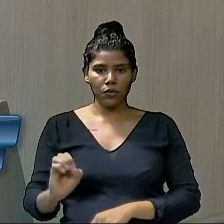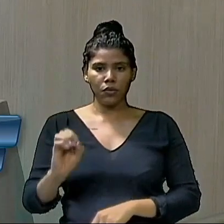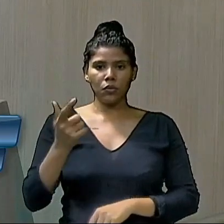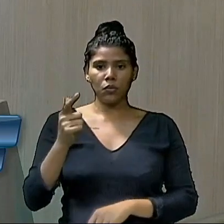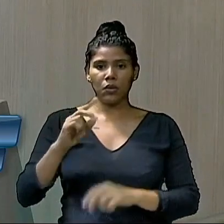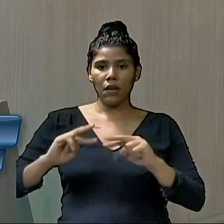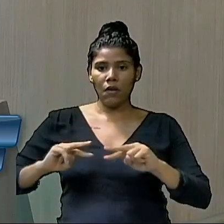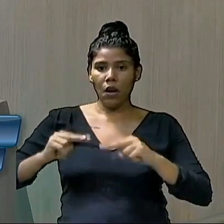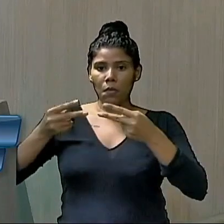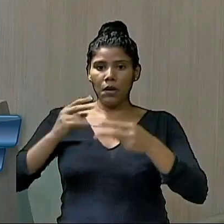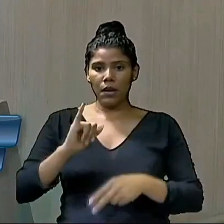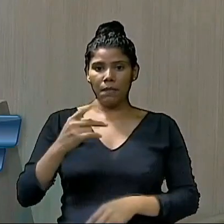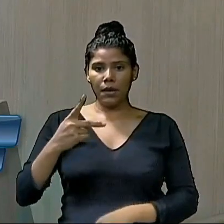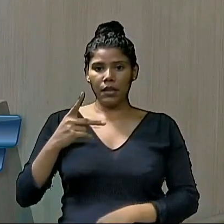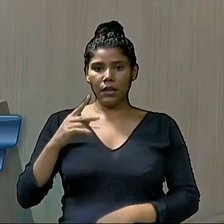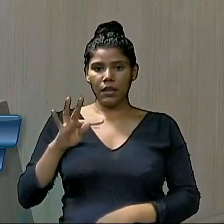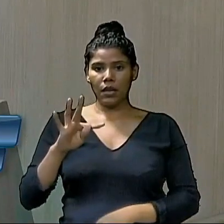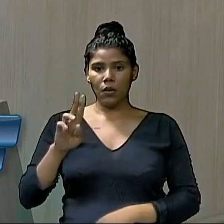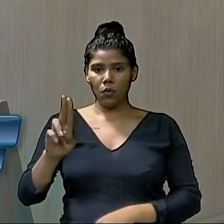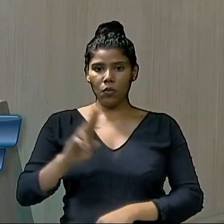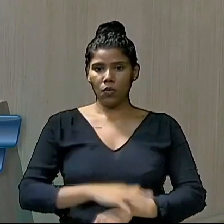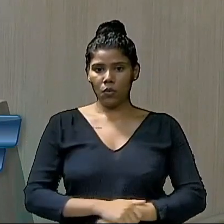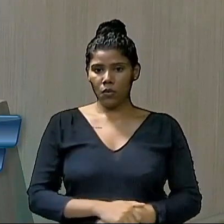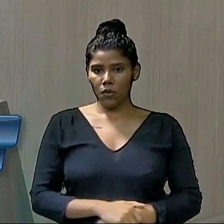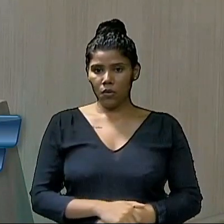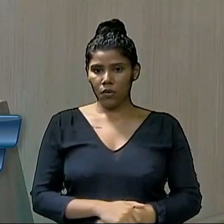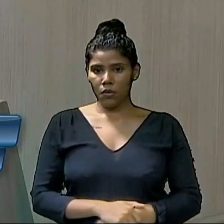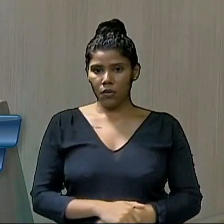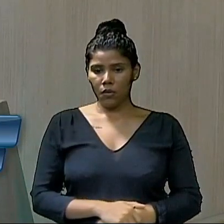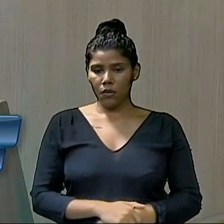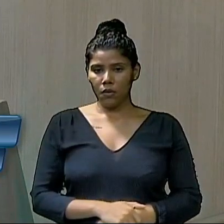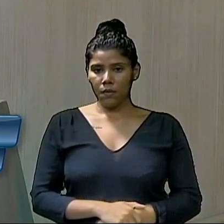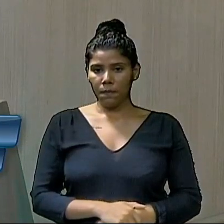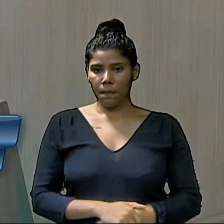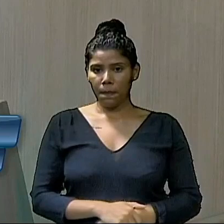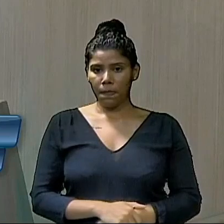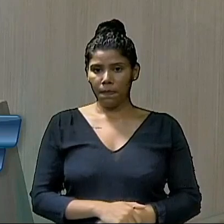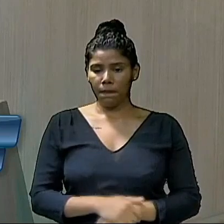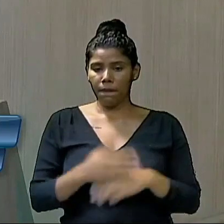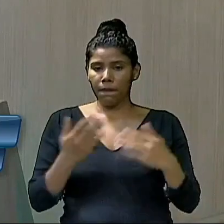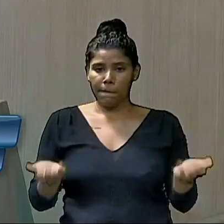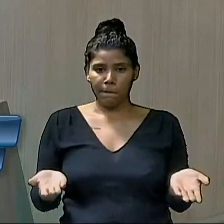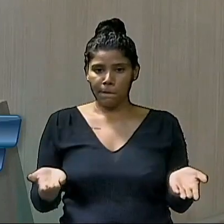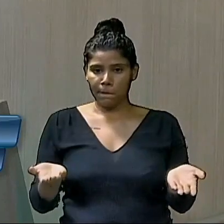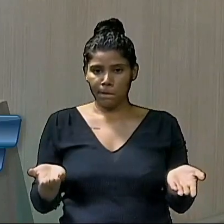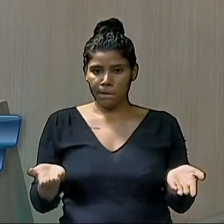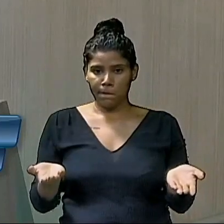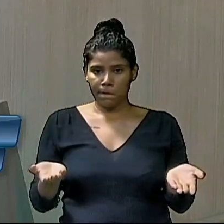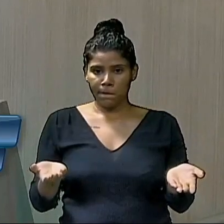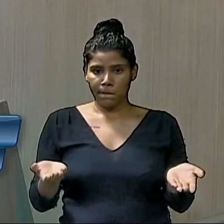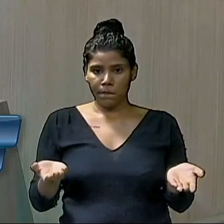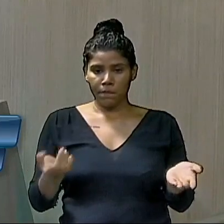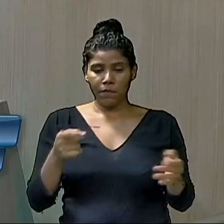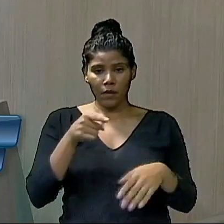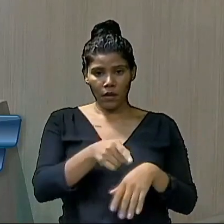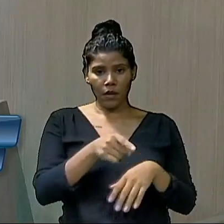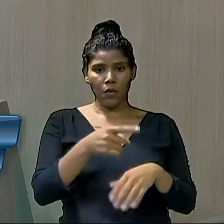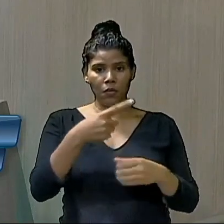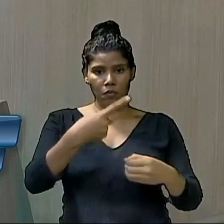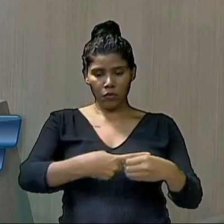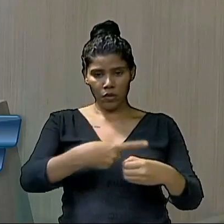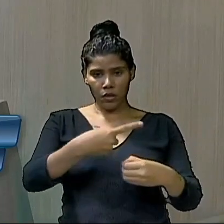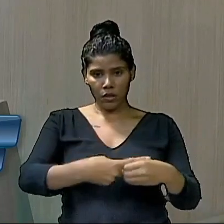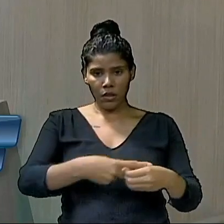houve o aumento de IPTU que houve na administração do Roberto Claudio, por exemplo. Toda a carga tributária daquele município para dar